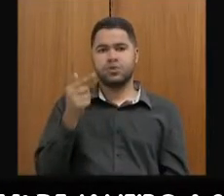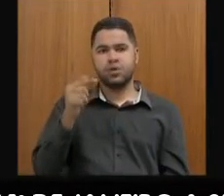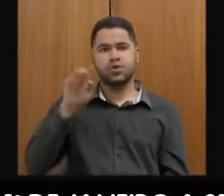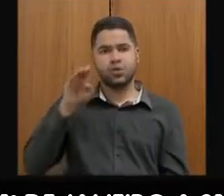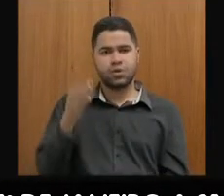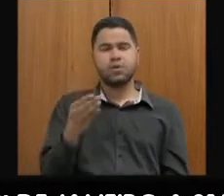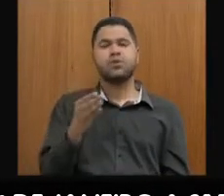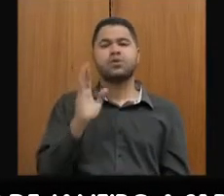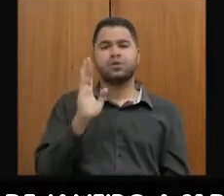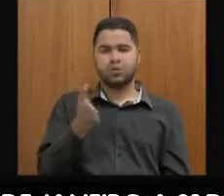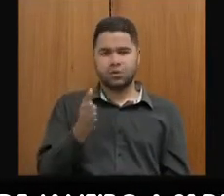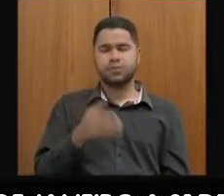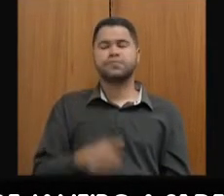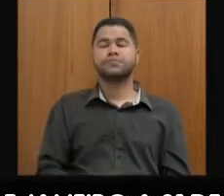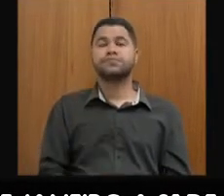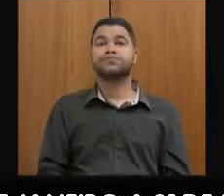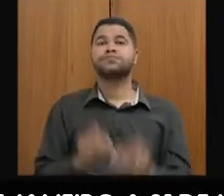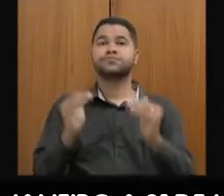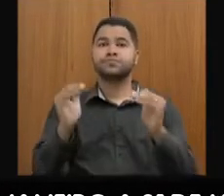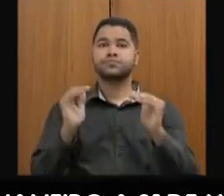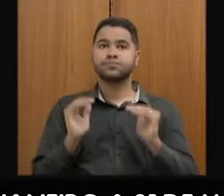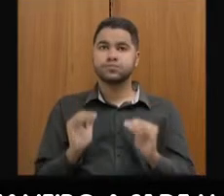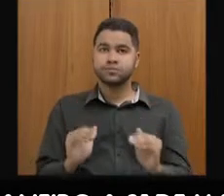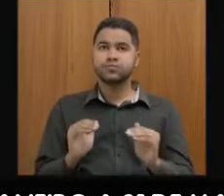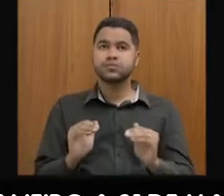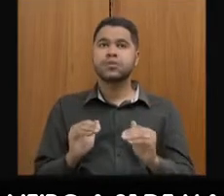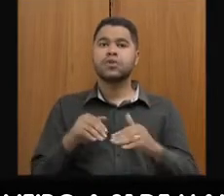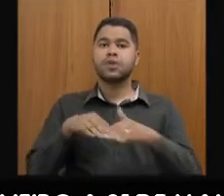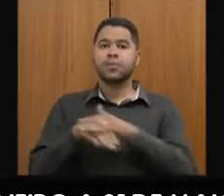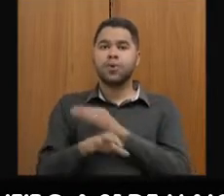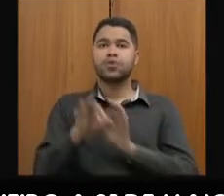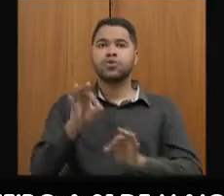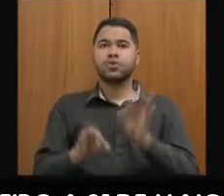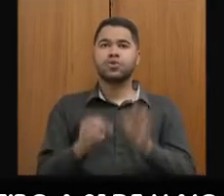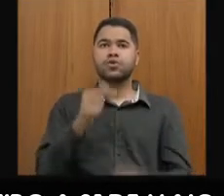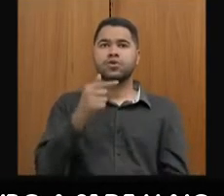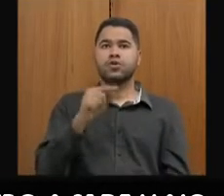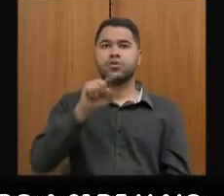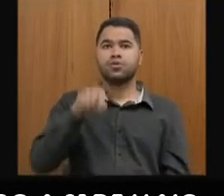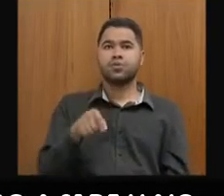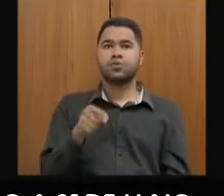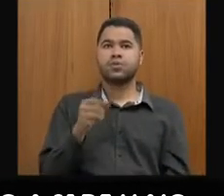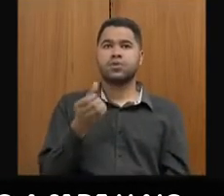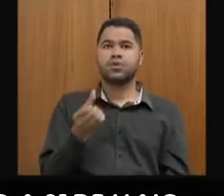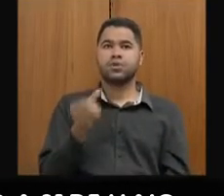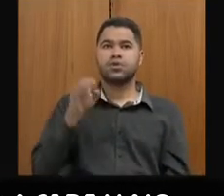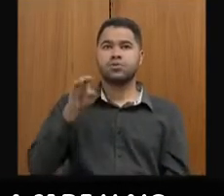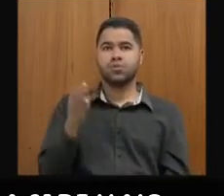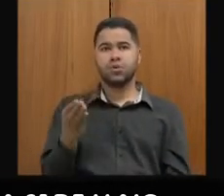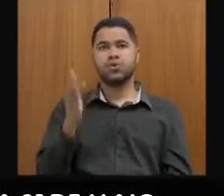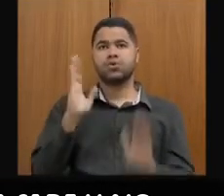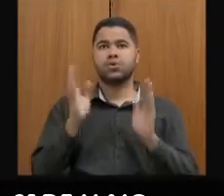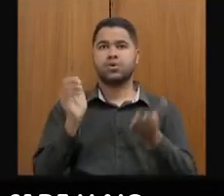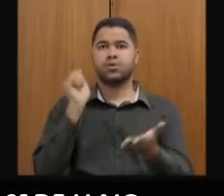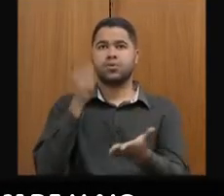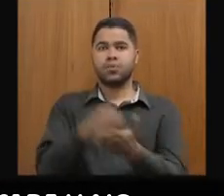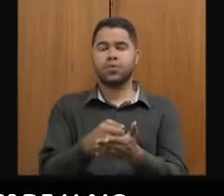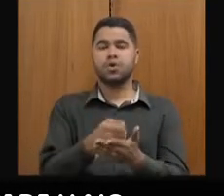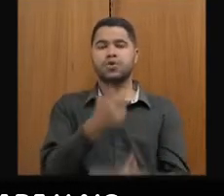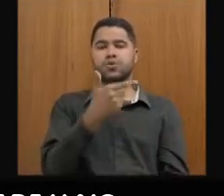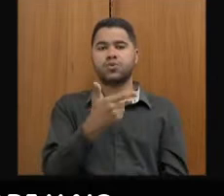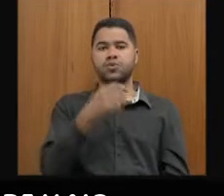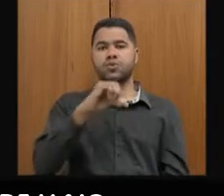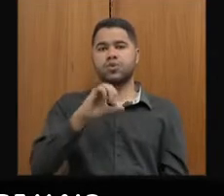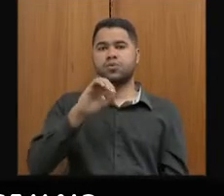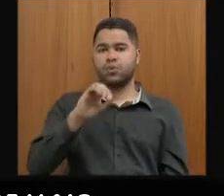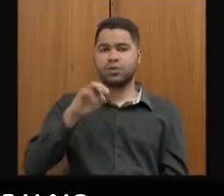773 milhões, e, depois, judiciais, no valor de 7,6 bilhões, o Estado já pagou 290